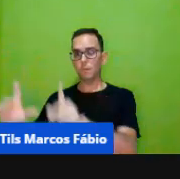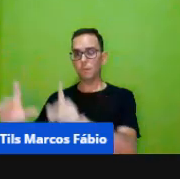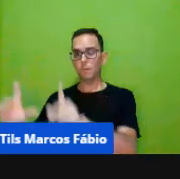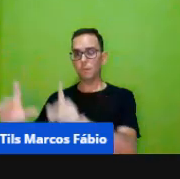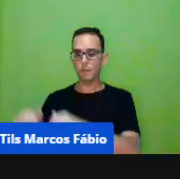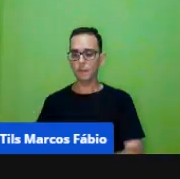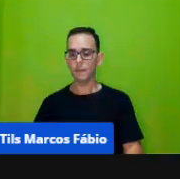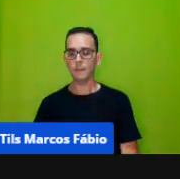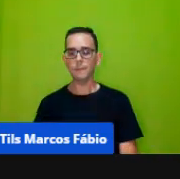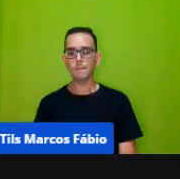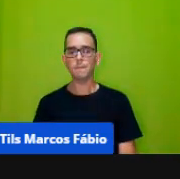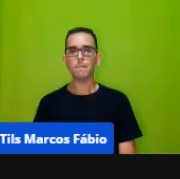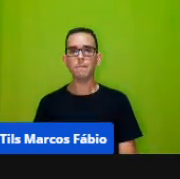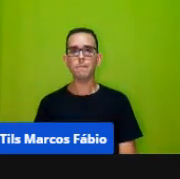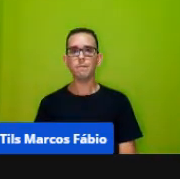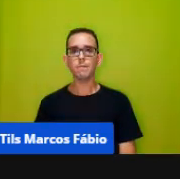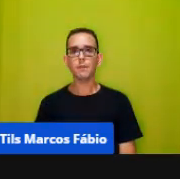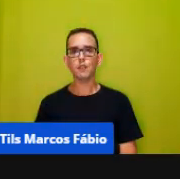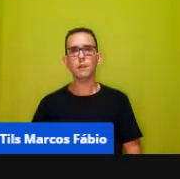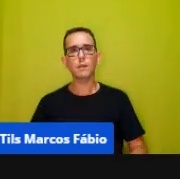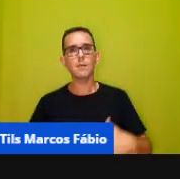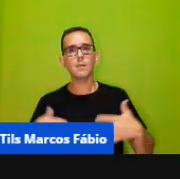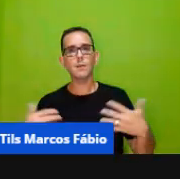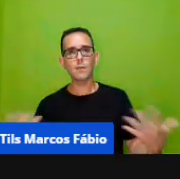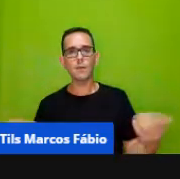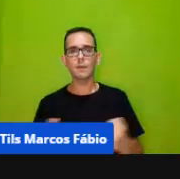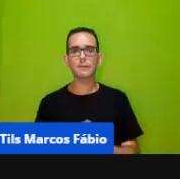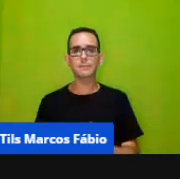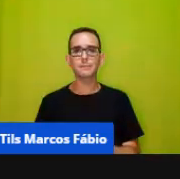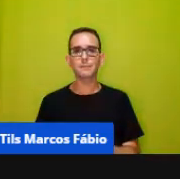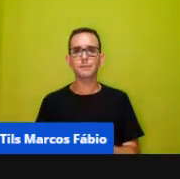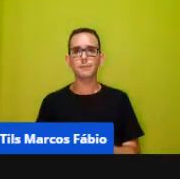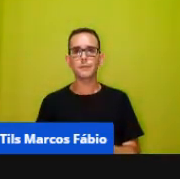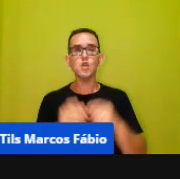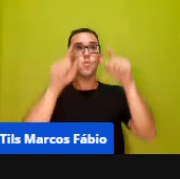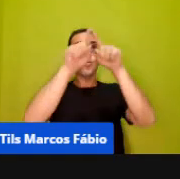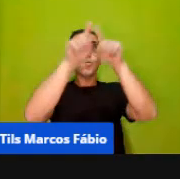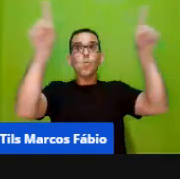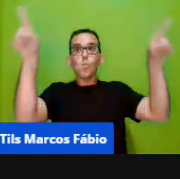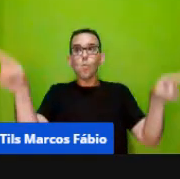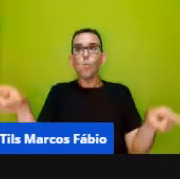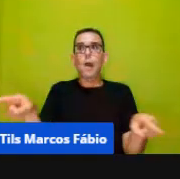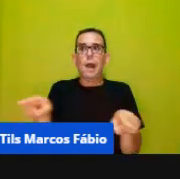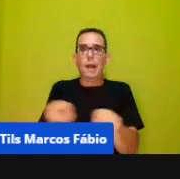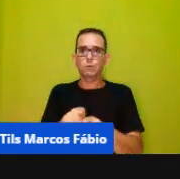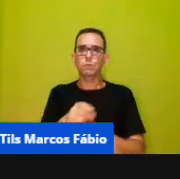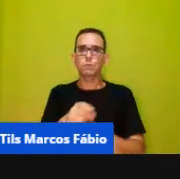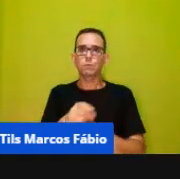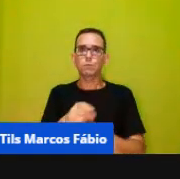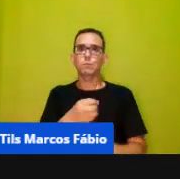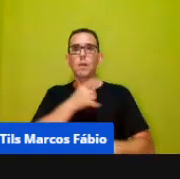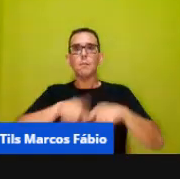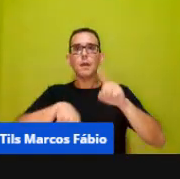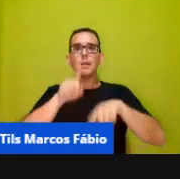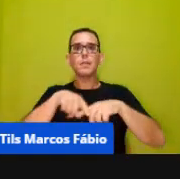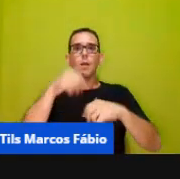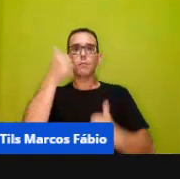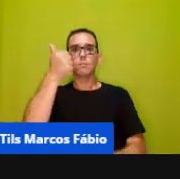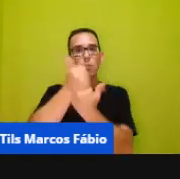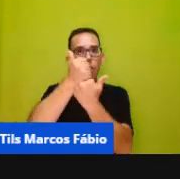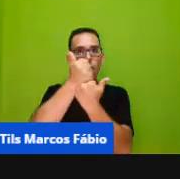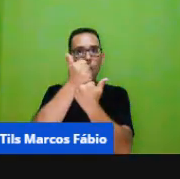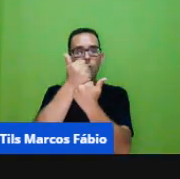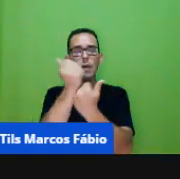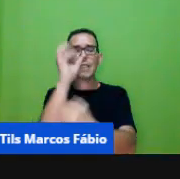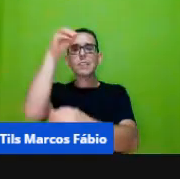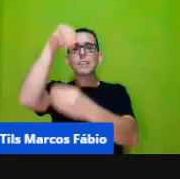bom o quadro numérico a tabela numérica ele é um material de apoio fixo na sala de aula nós vamos ter